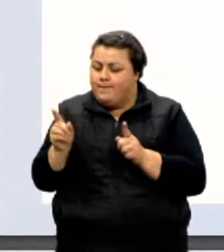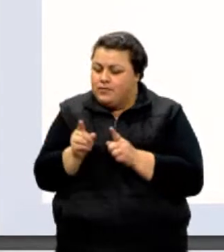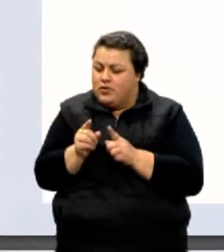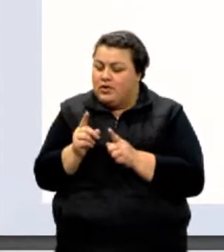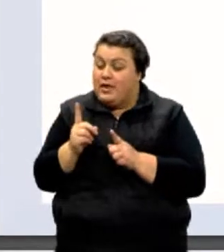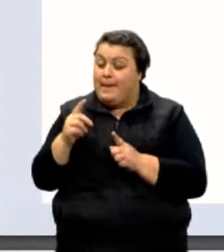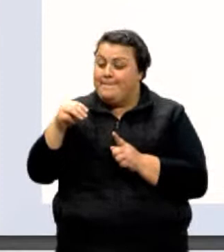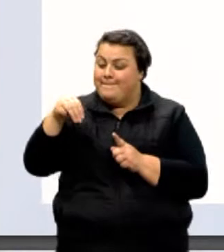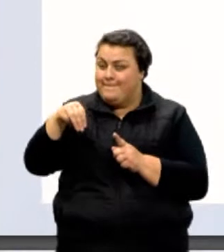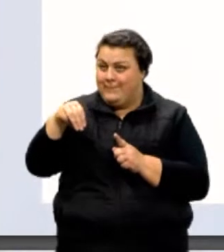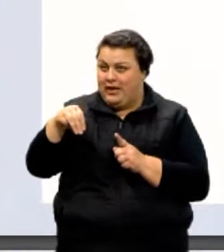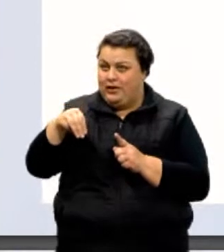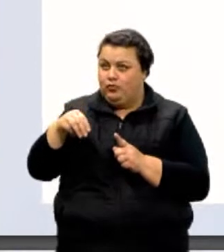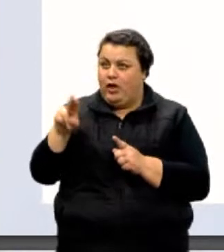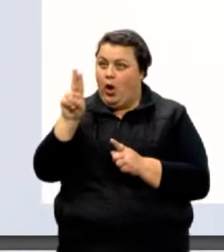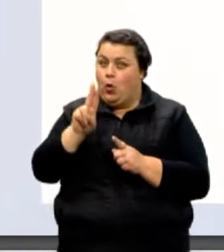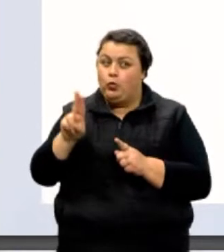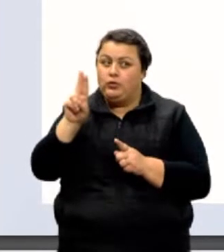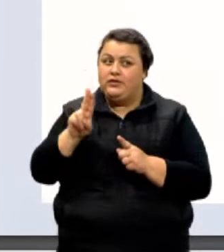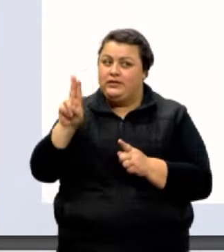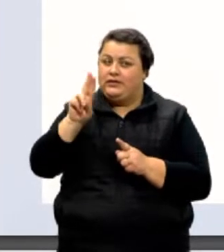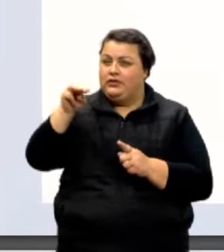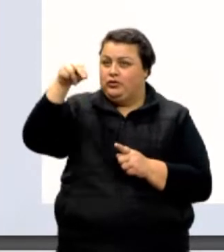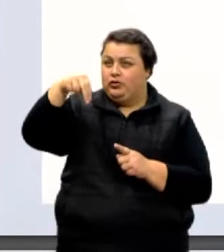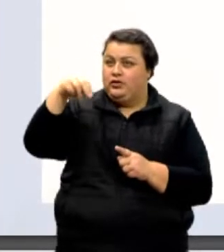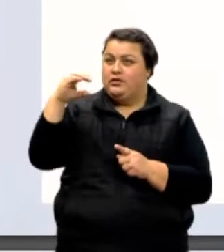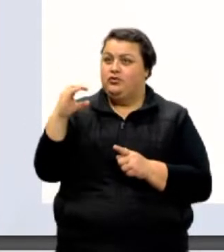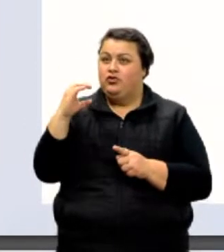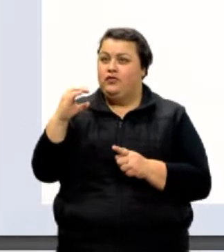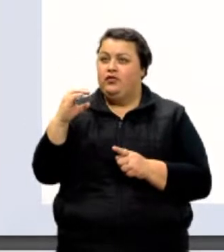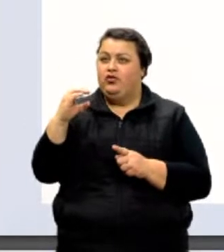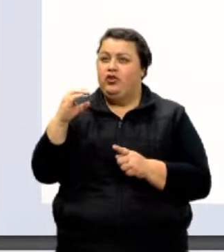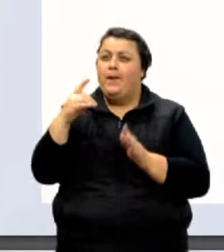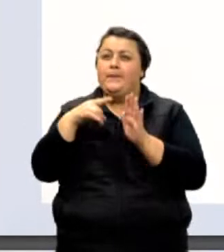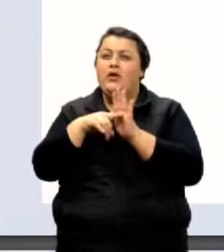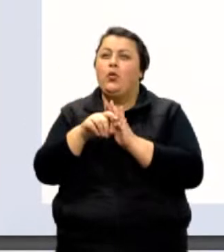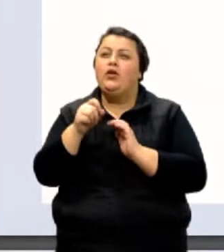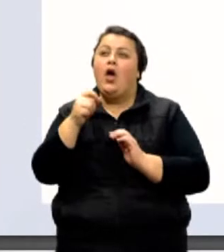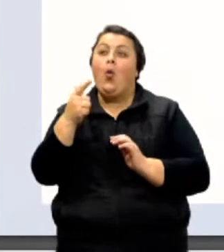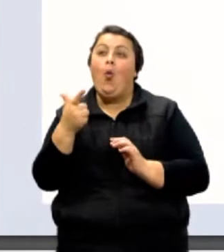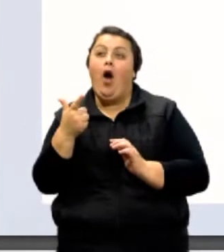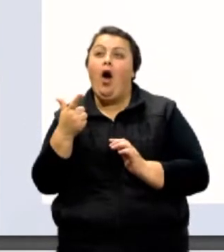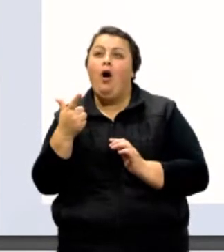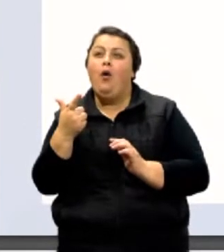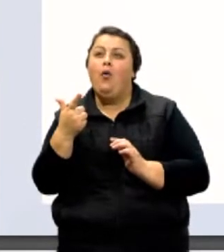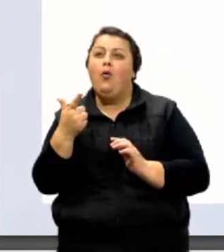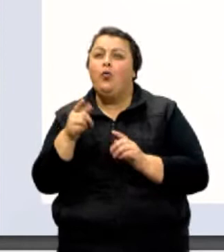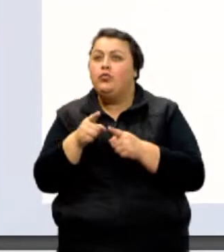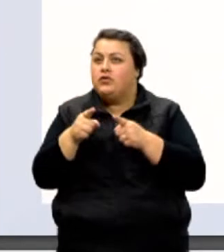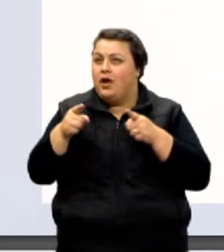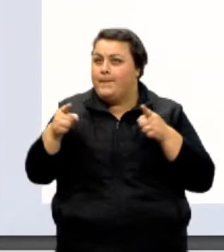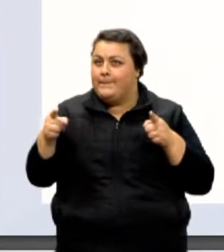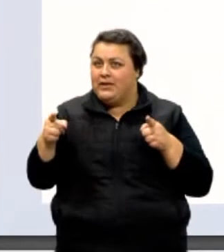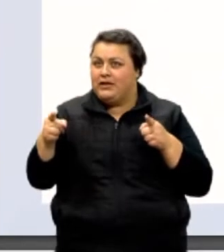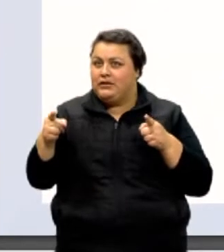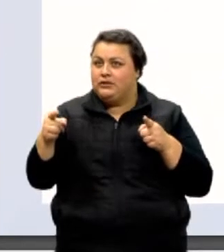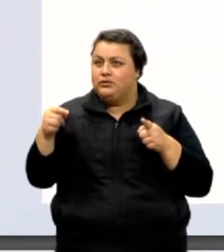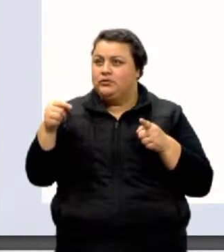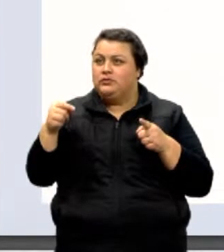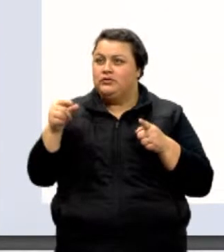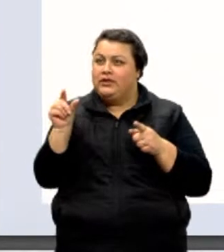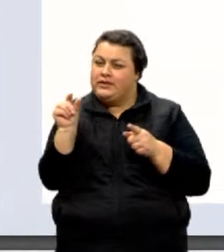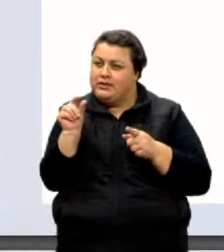notação científica, qual é a representação do comprimento dessa miniatura em metro? Então, está aqui a imagem,